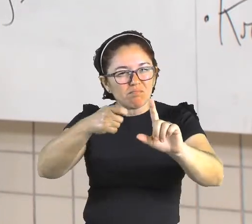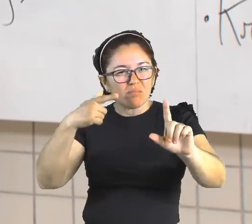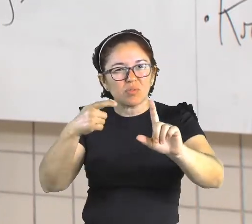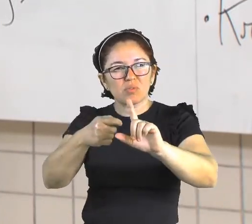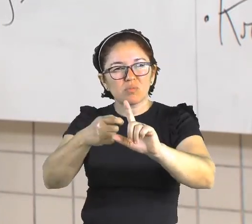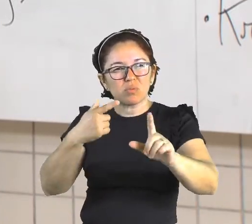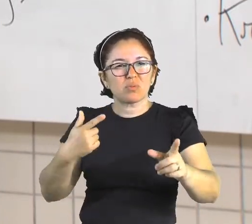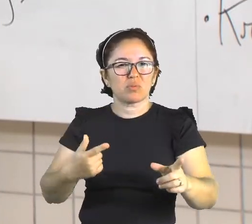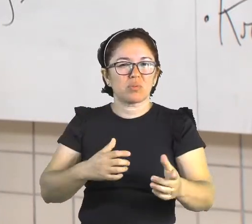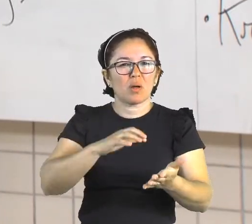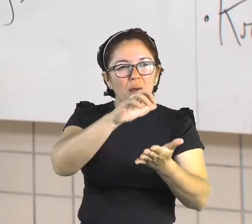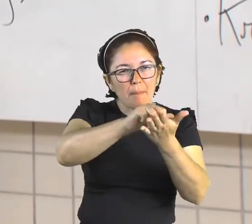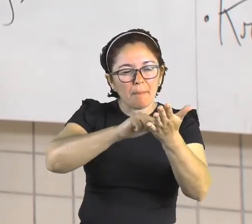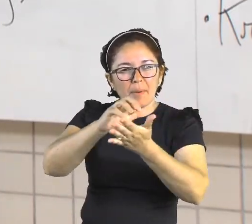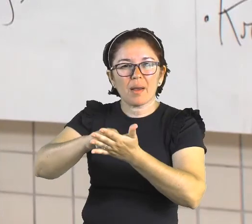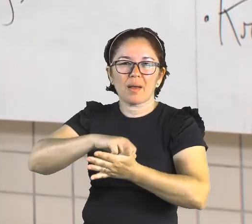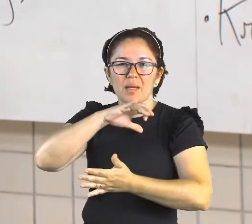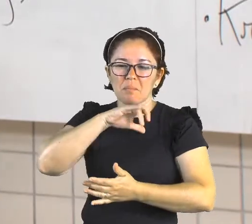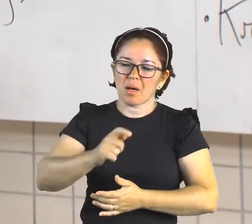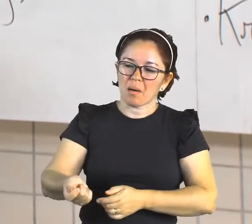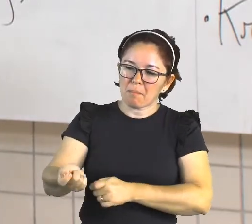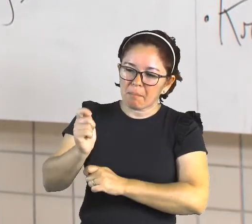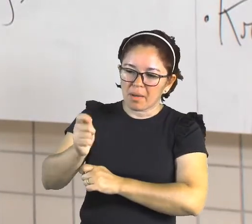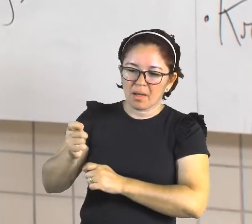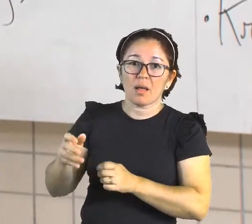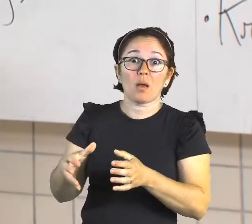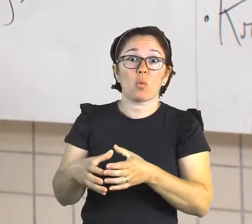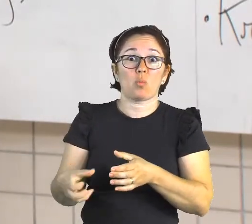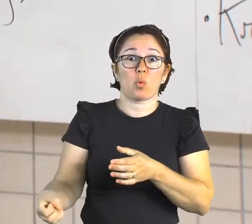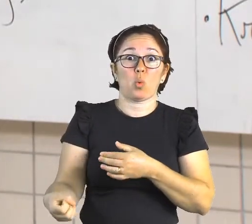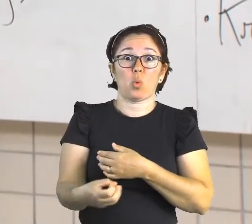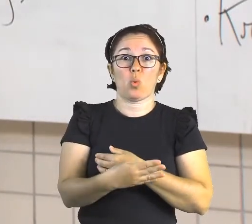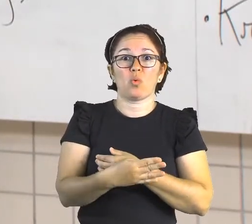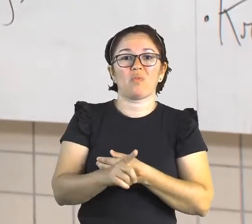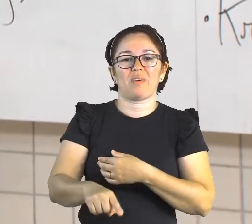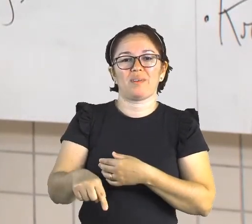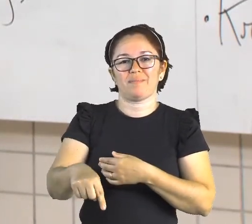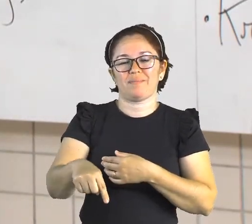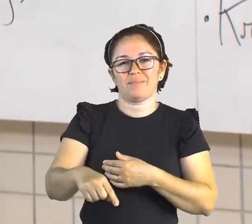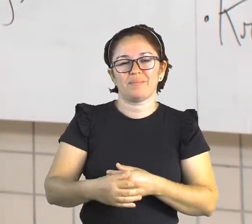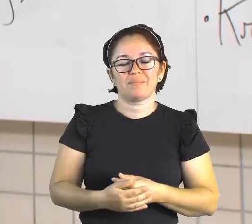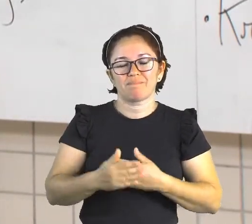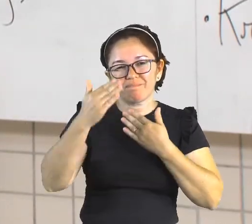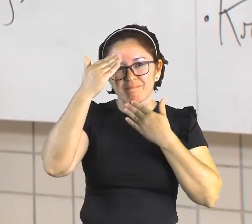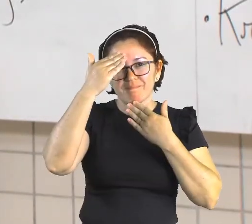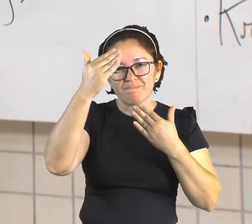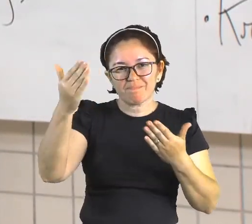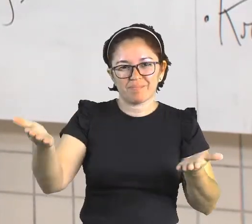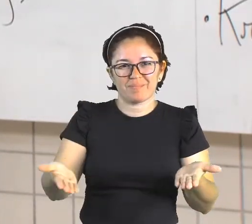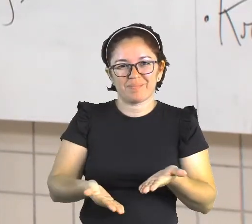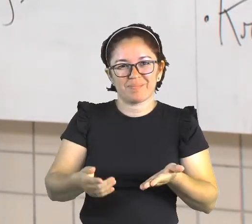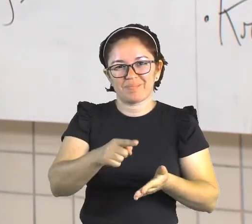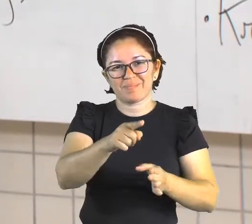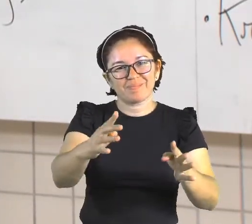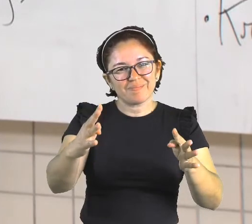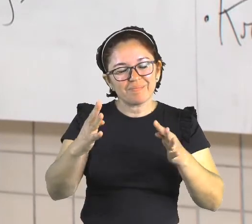a mais nova tribo indígena do Tocantins. Eu queria agradecer a oportunidade por mais essa aula. Nós estamos aqui para